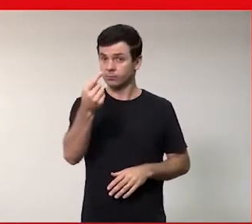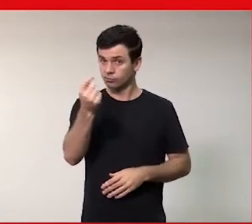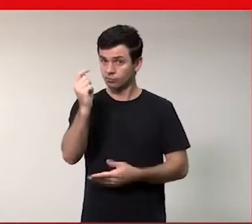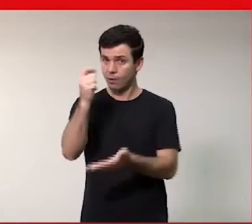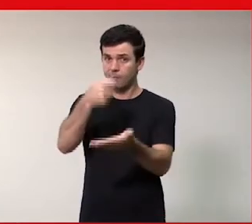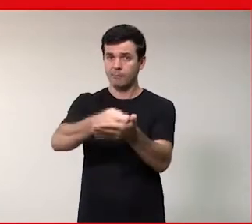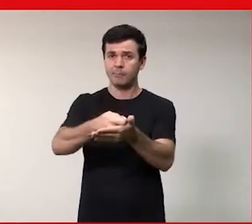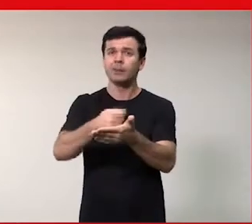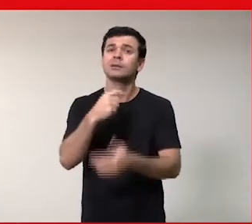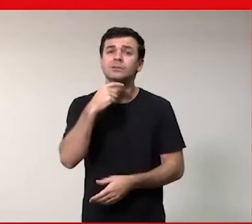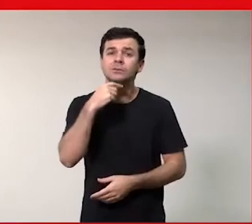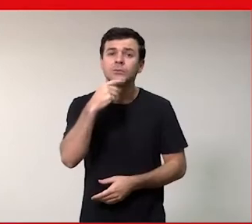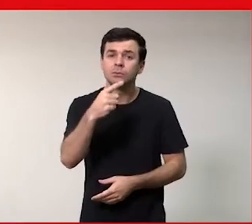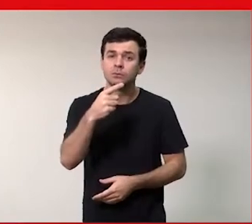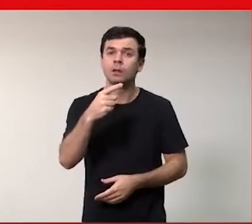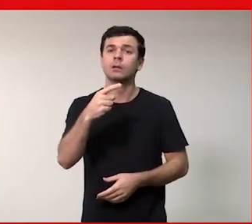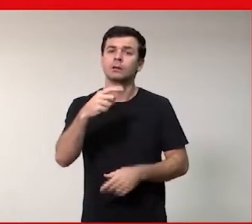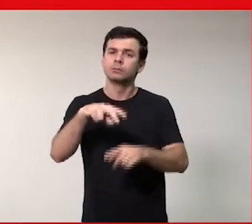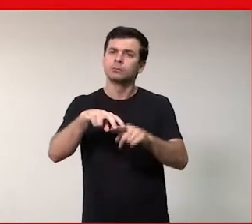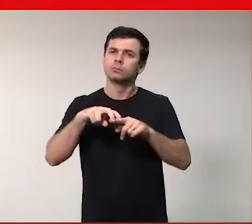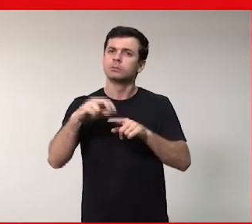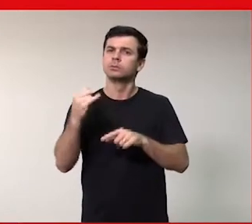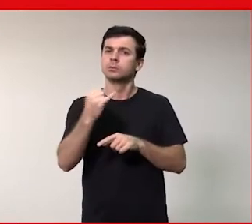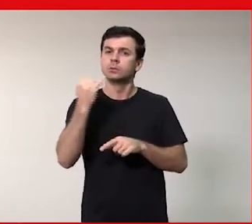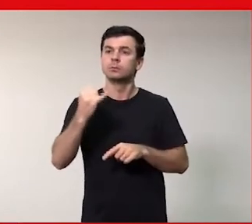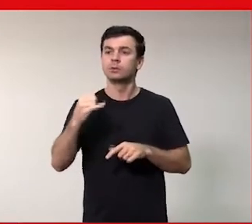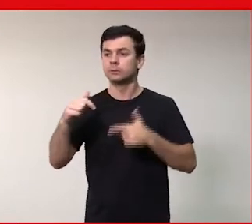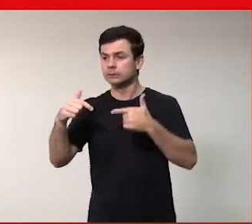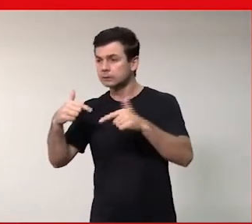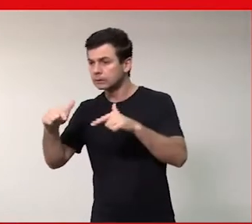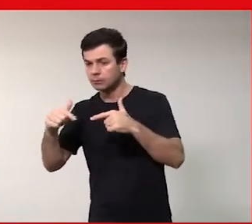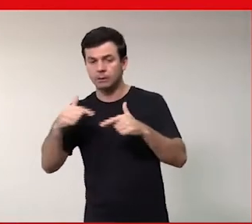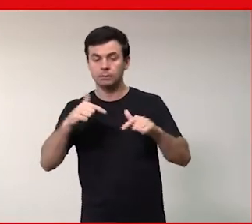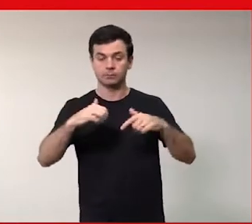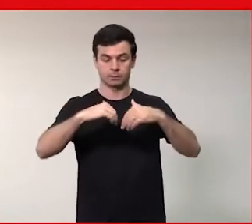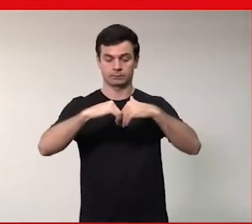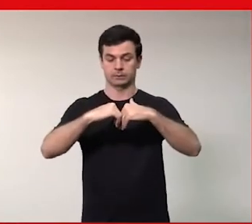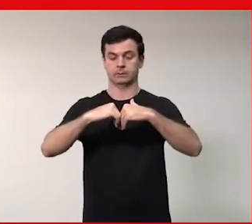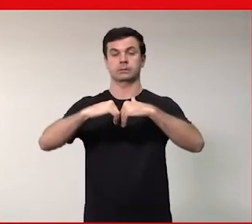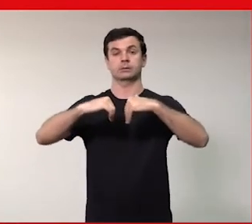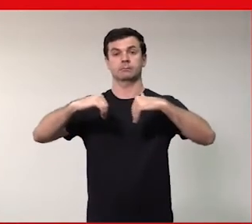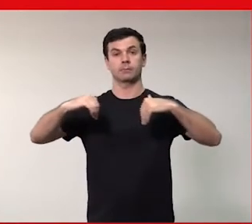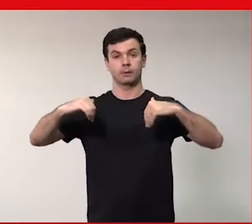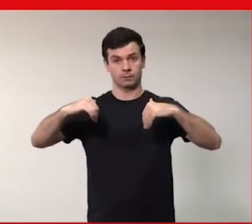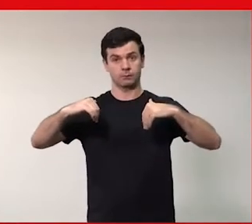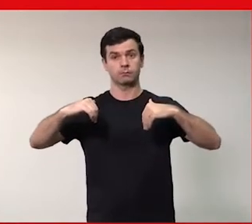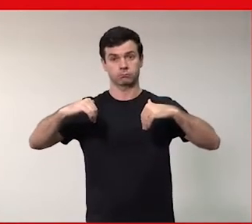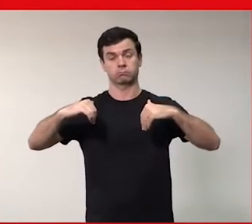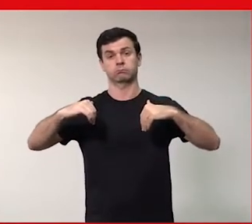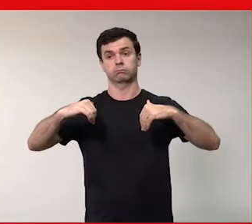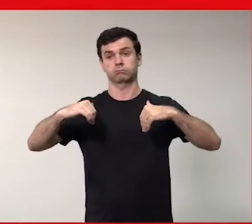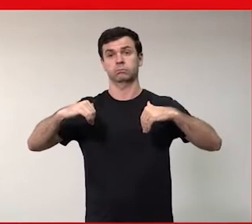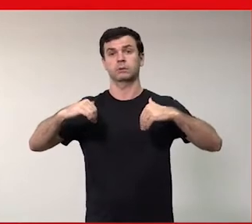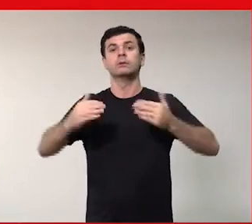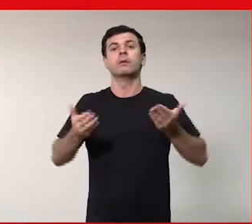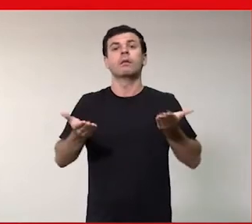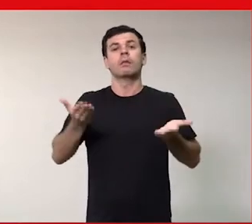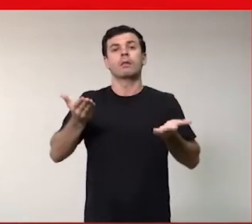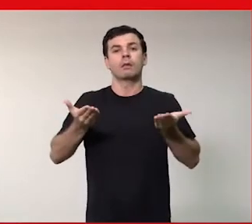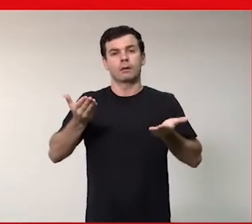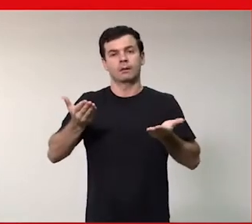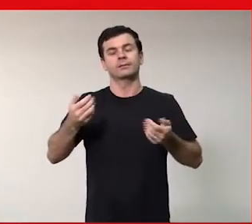realmente tem que dividir as tarefas a gente tem que ter uma maior distribuição essa distribuição ela tem que ser mais